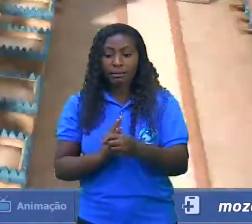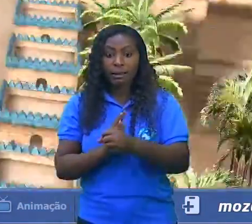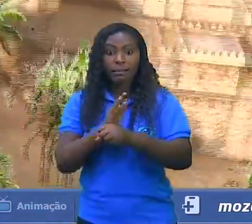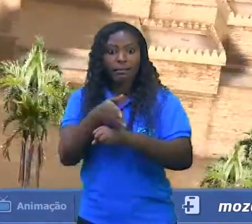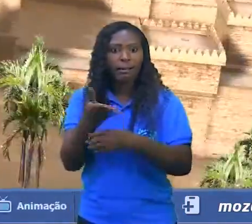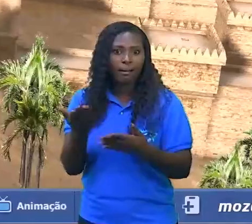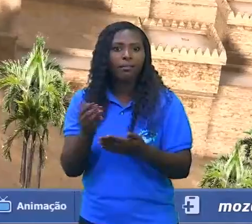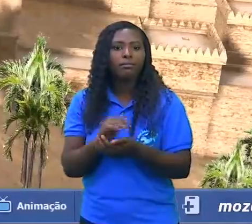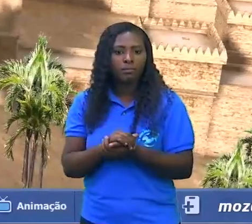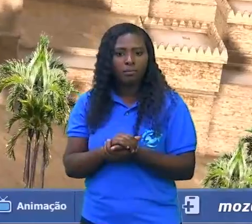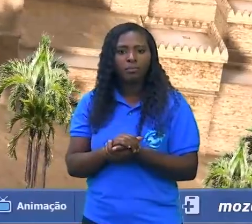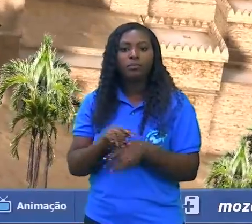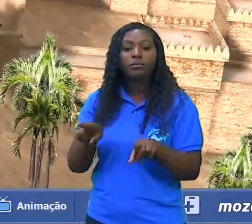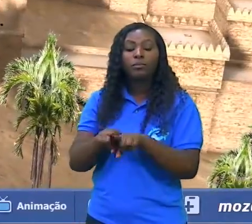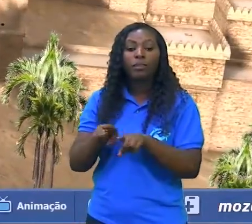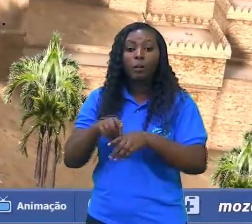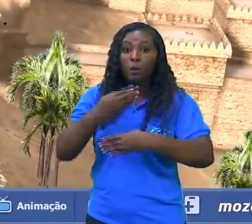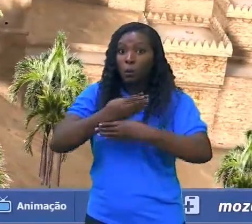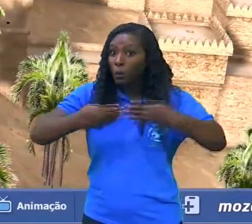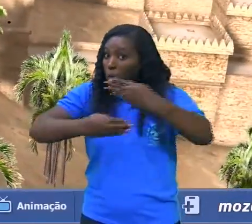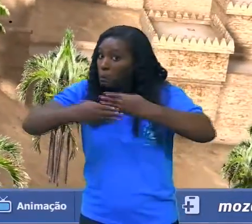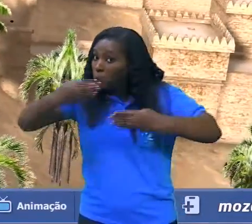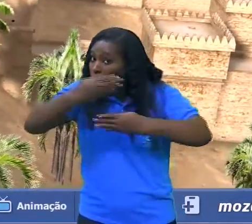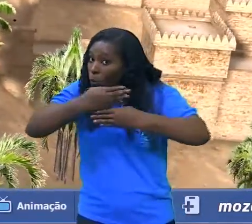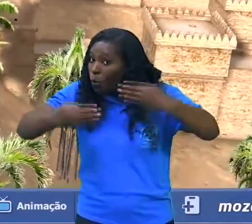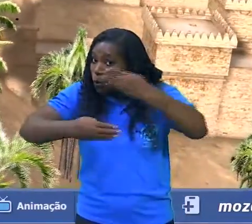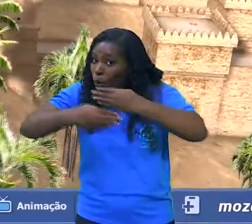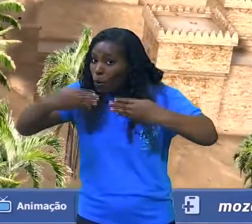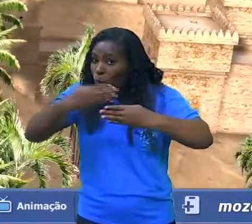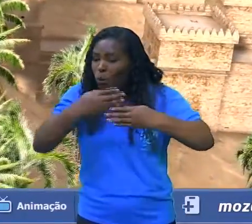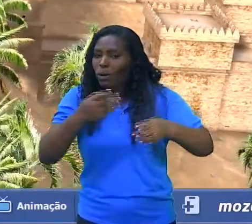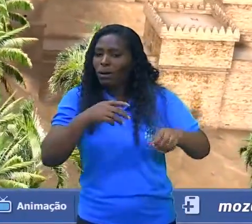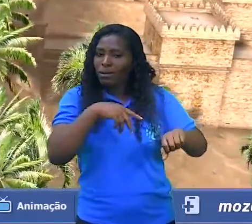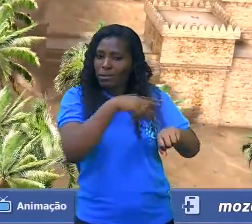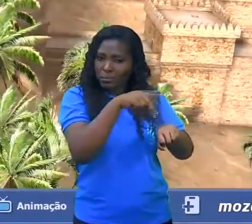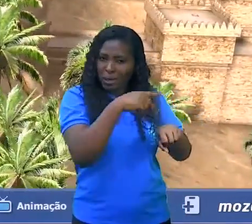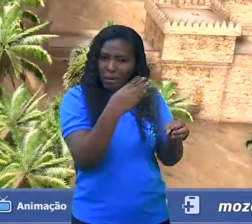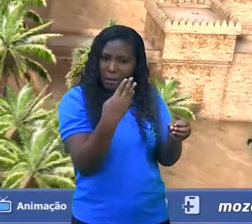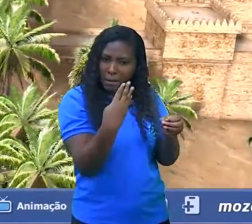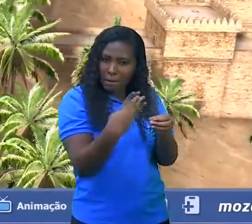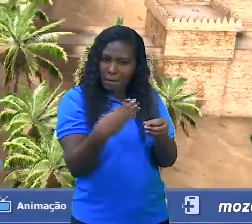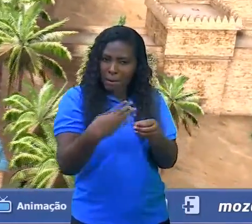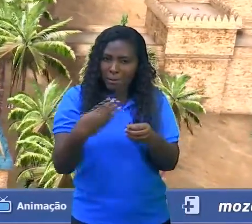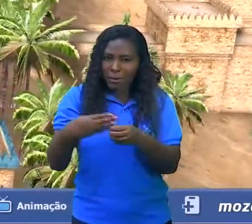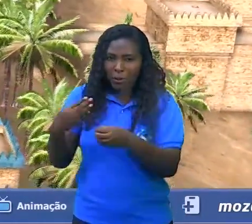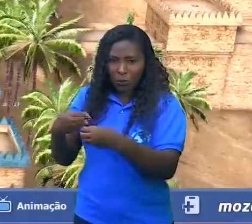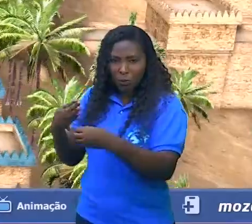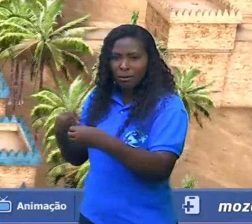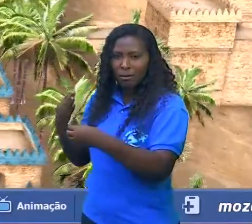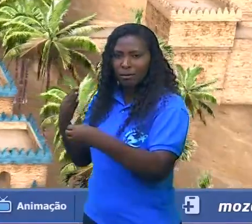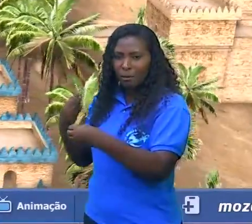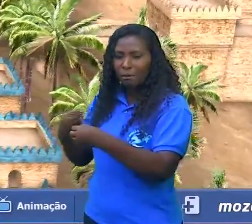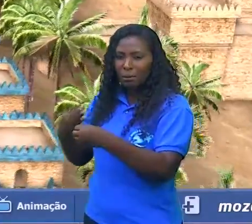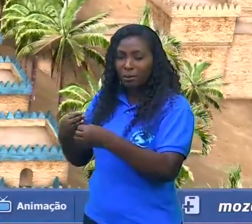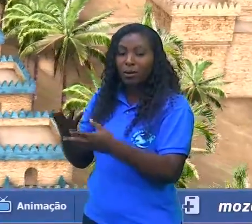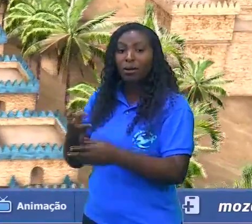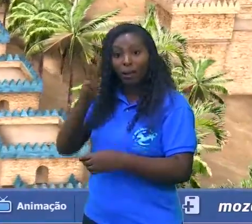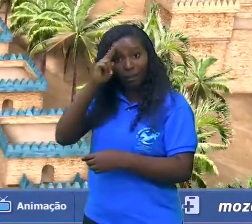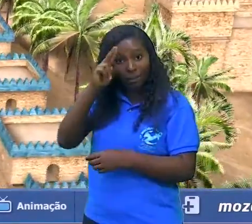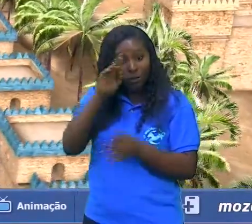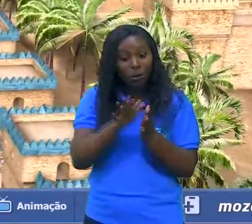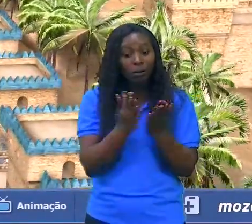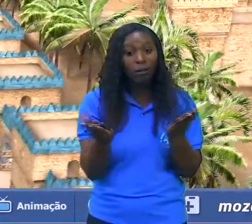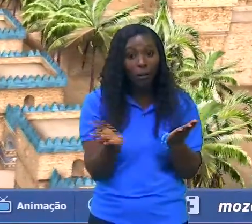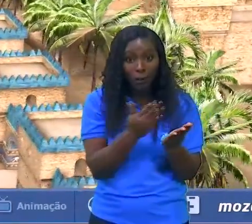Babilônia, famosa e bastante retratadas também na Bíblia, a história de Babilônia.